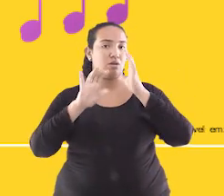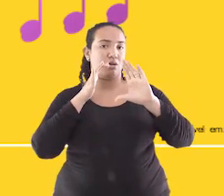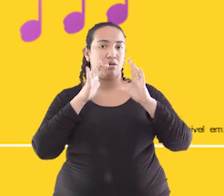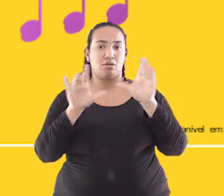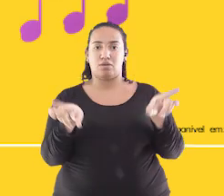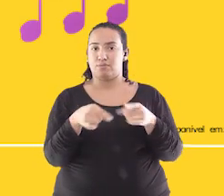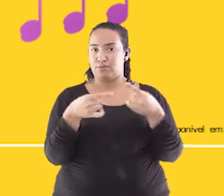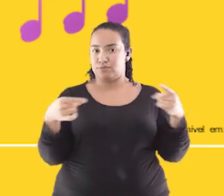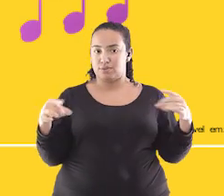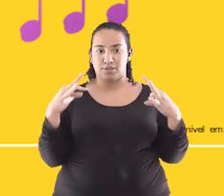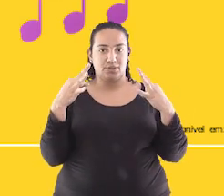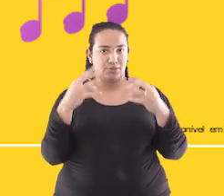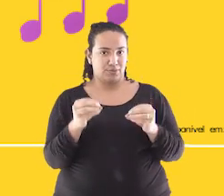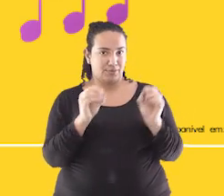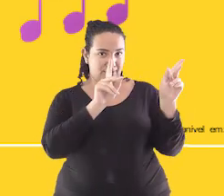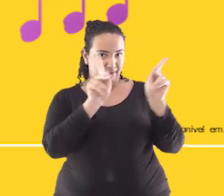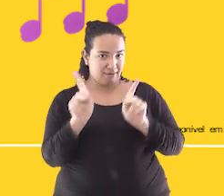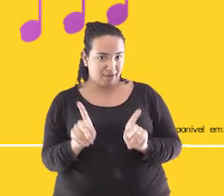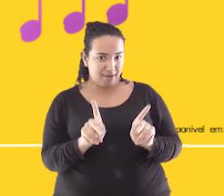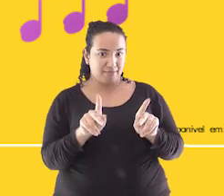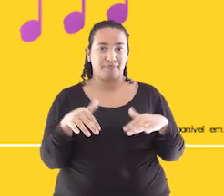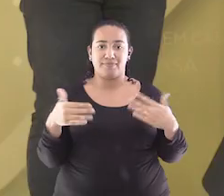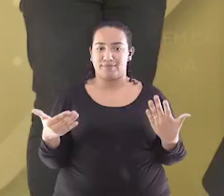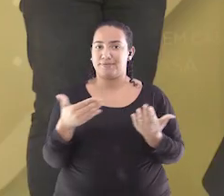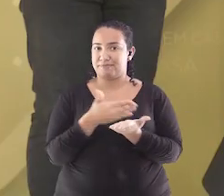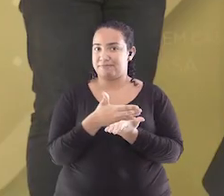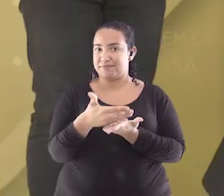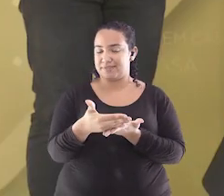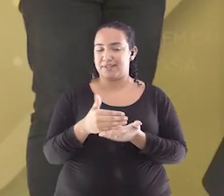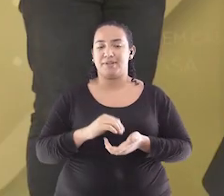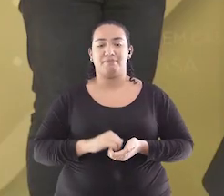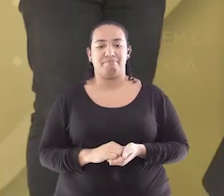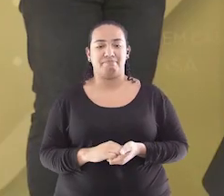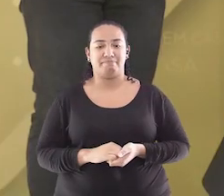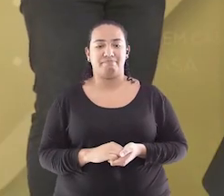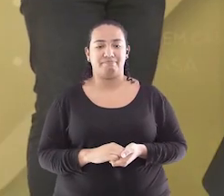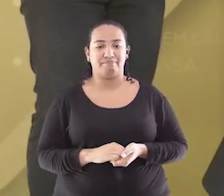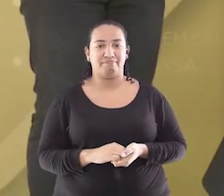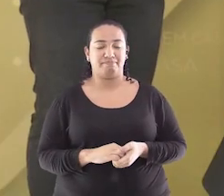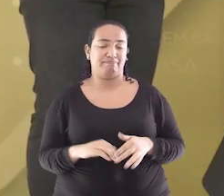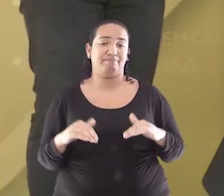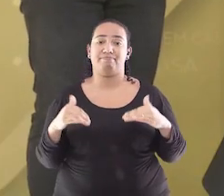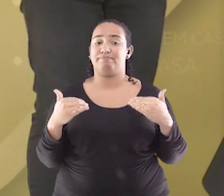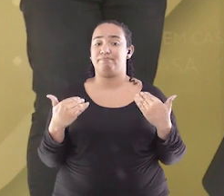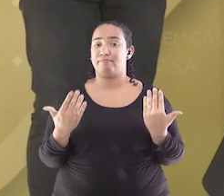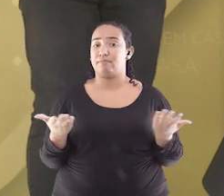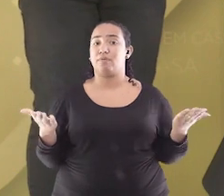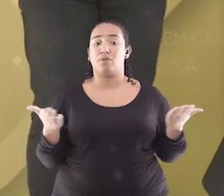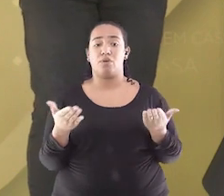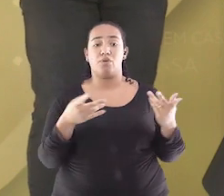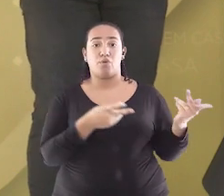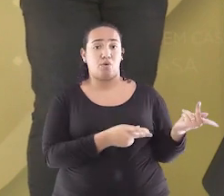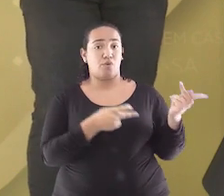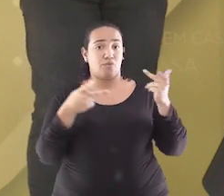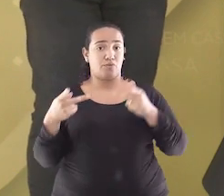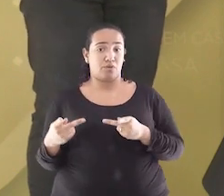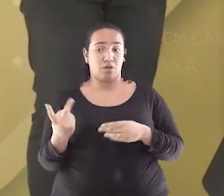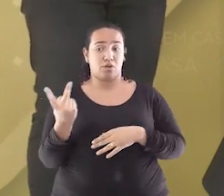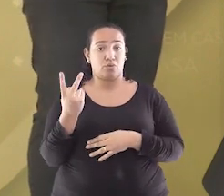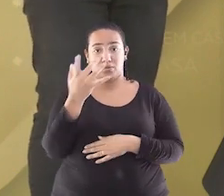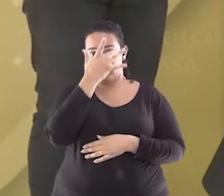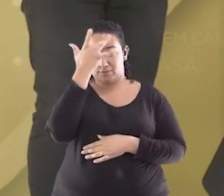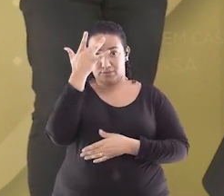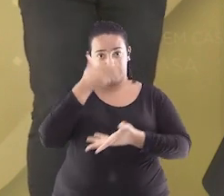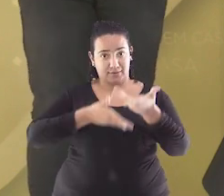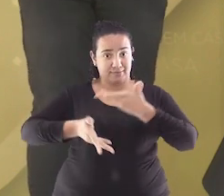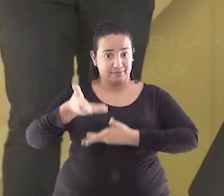a resposta. Fechado? Vamos começar então? Isso mesmo! Agora nós vamos convidar as participantes do